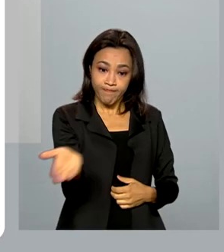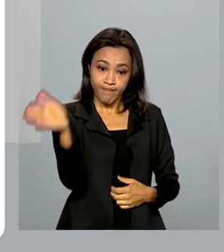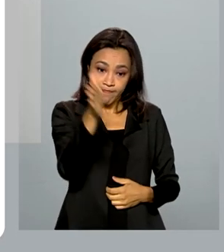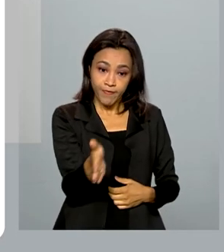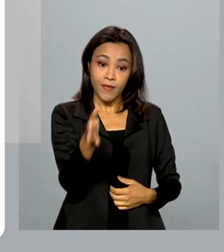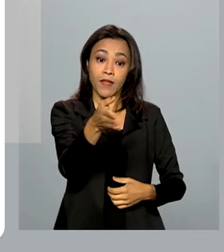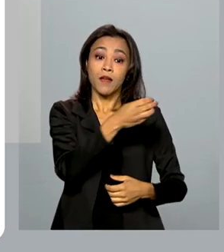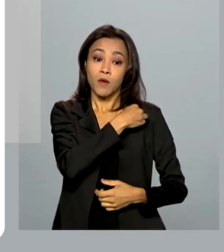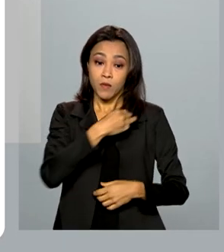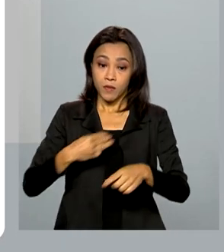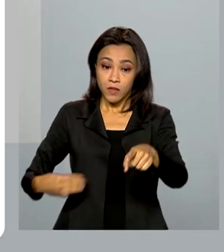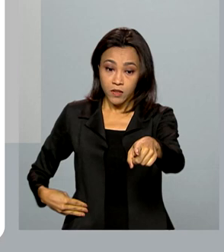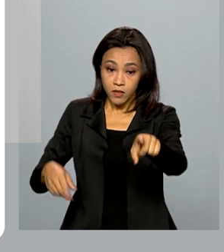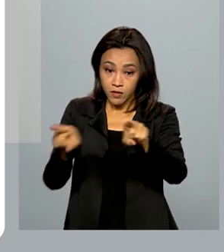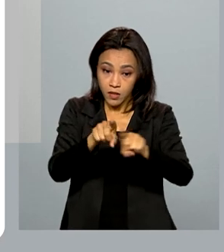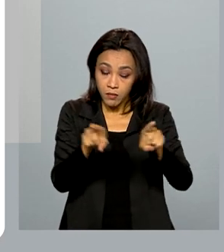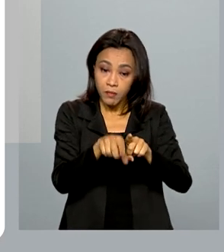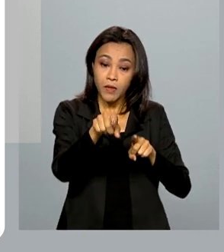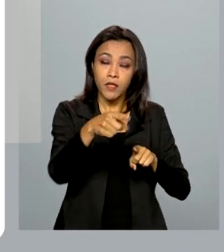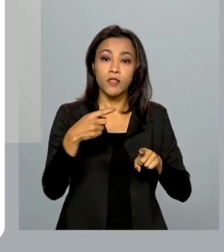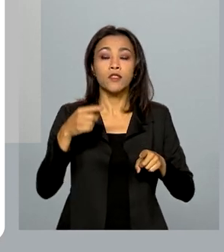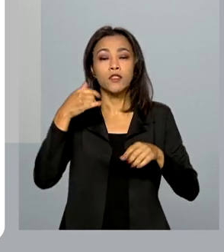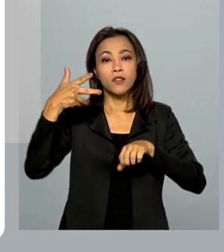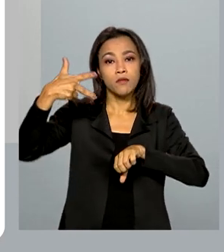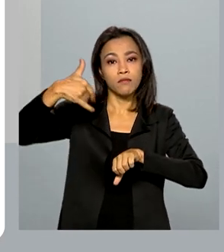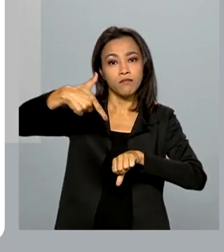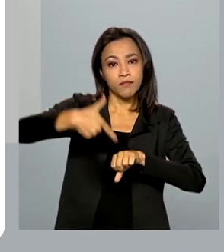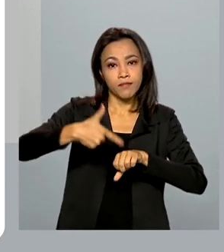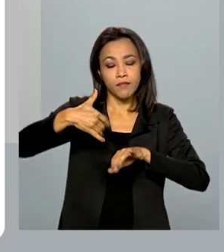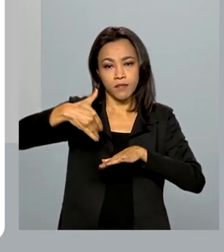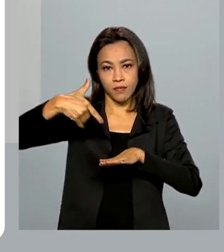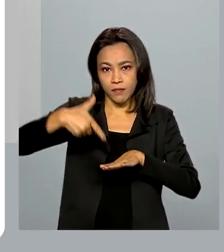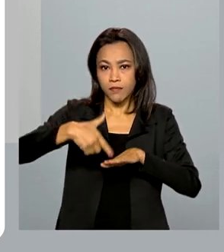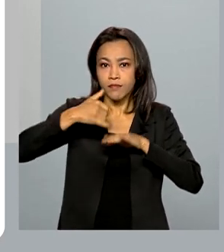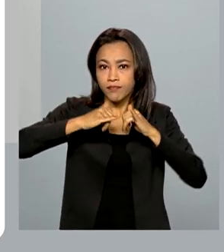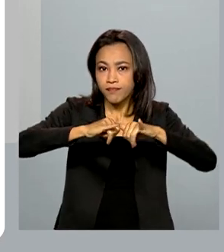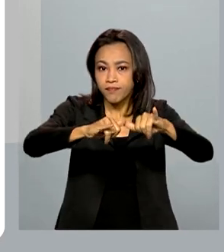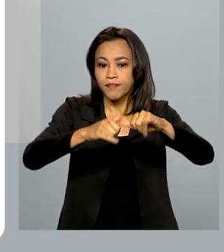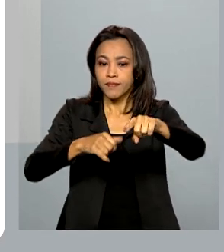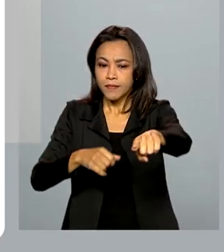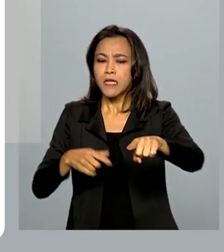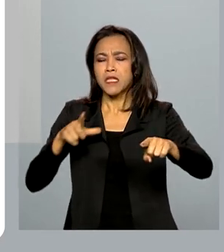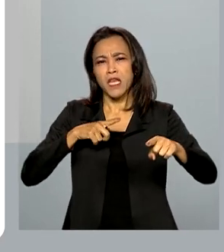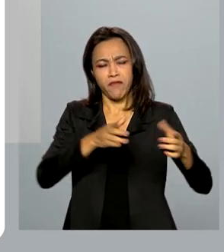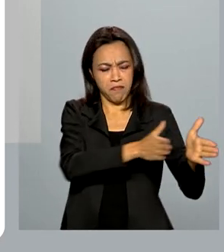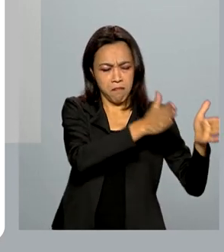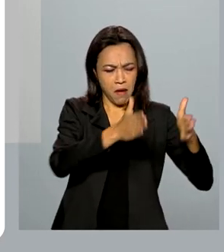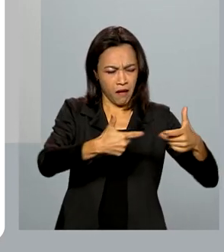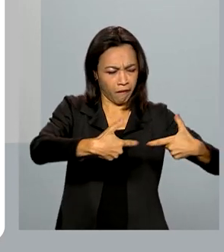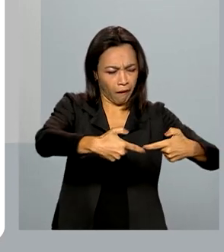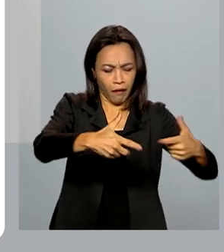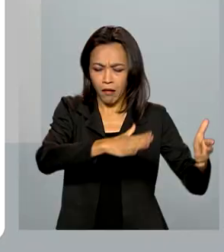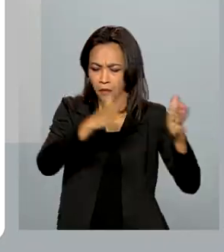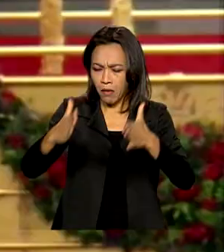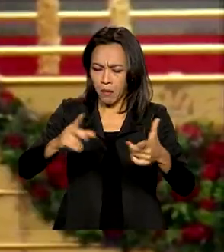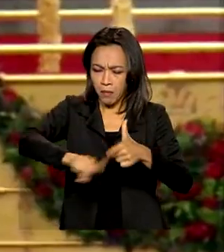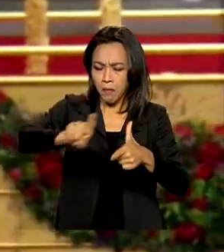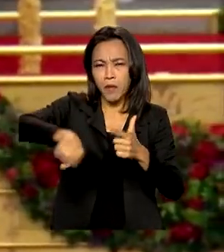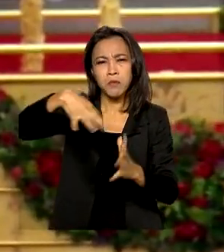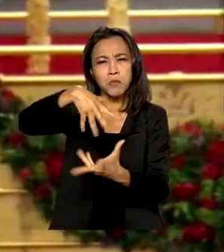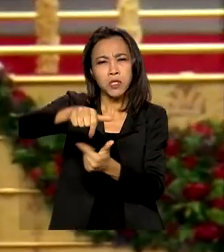Energia, Adolfo Saxida, lembrou que em seu reinado, Elizabeth atravessou guerras e crises mundiais.